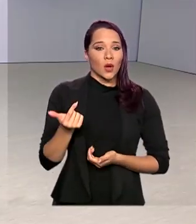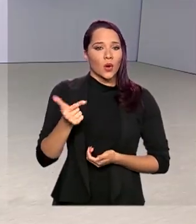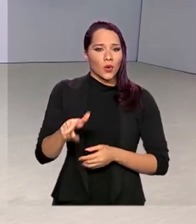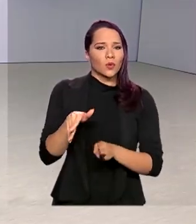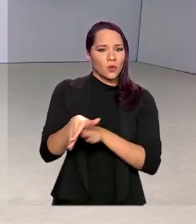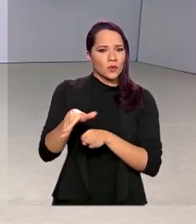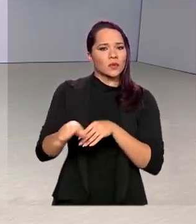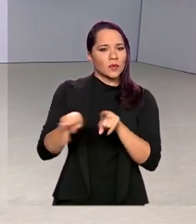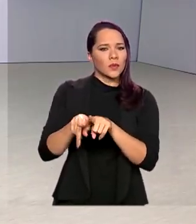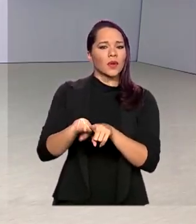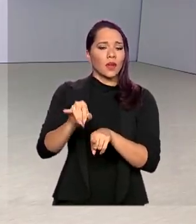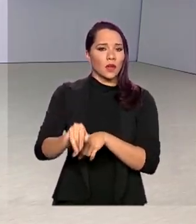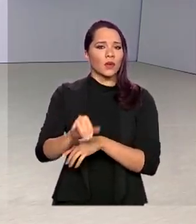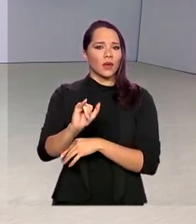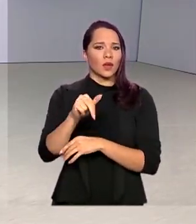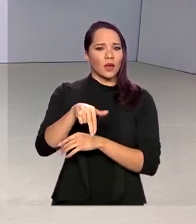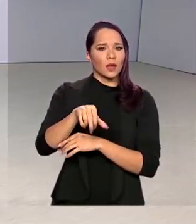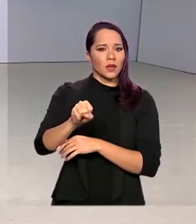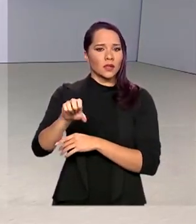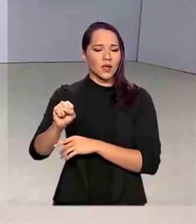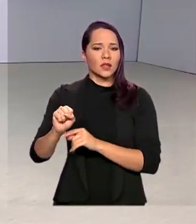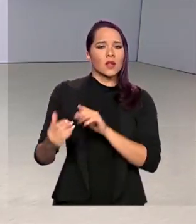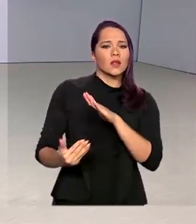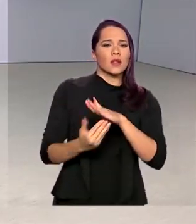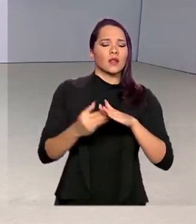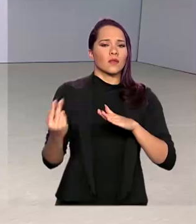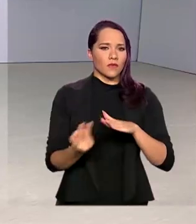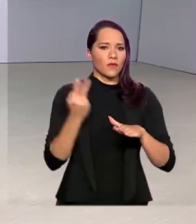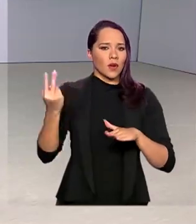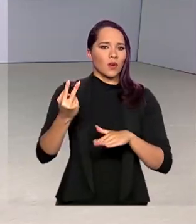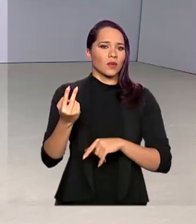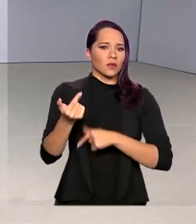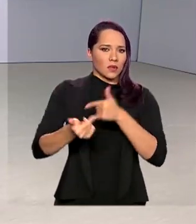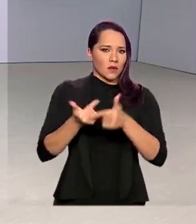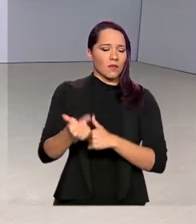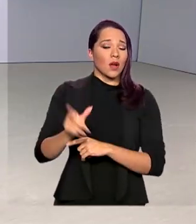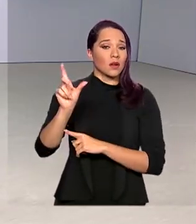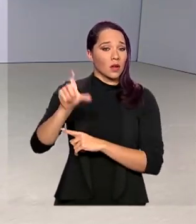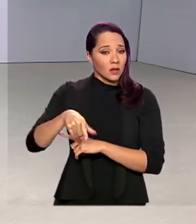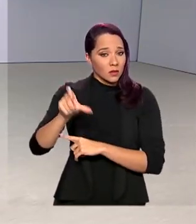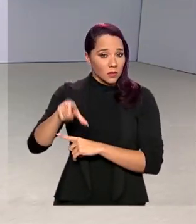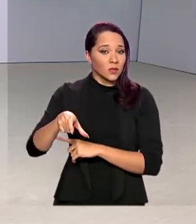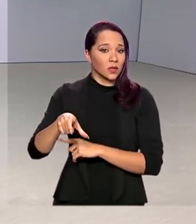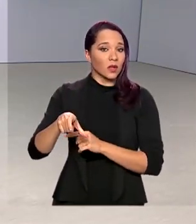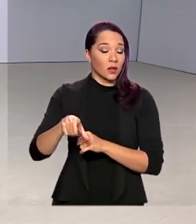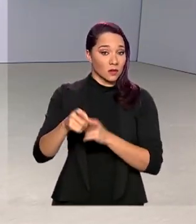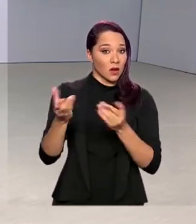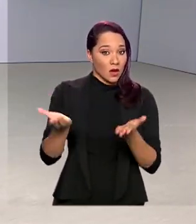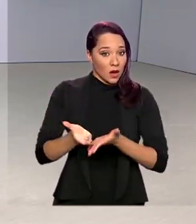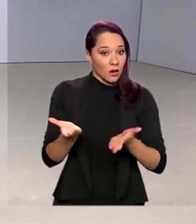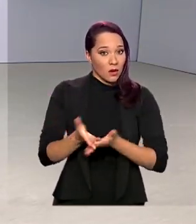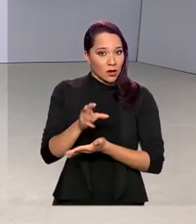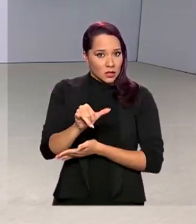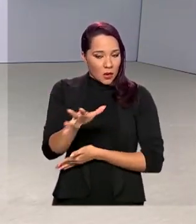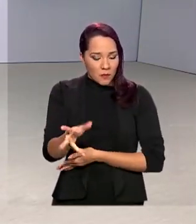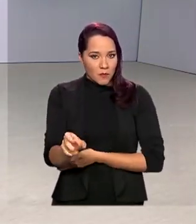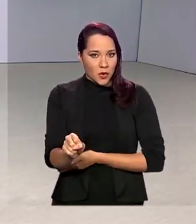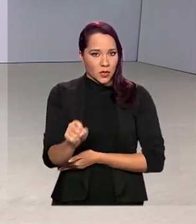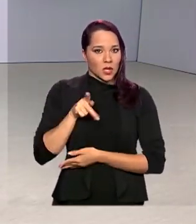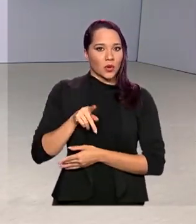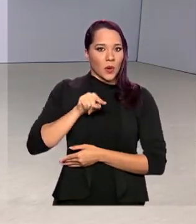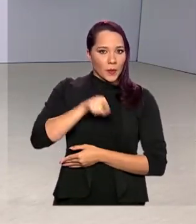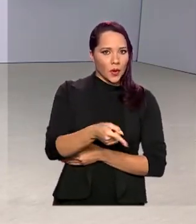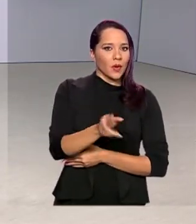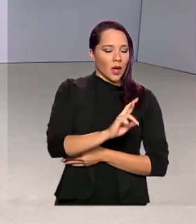recomendação é que o INSS limite o valor nas operações com cartão de crédito. Agora, se a aposentadoria for de mil